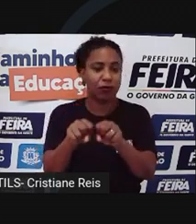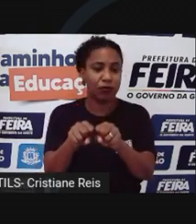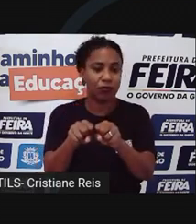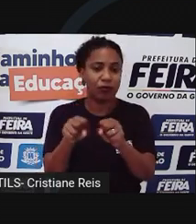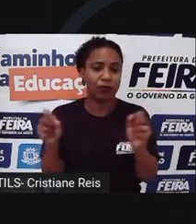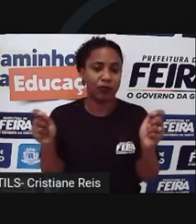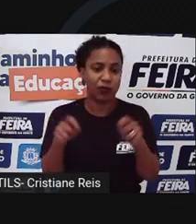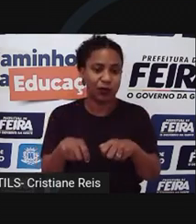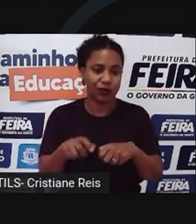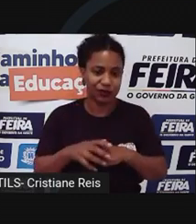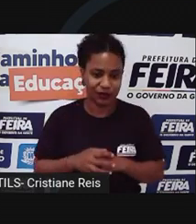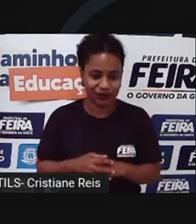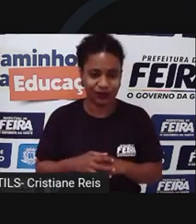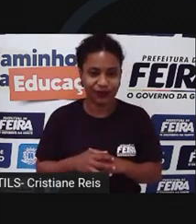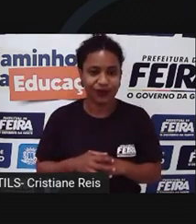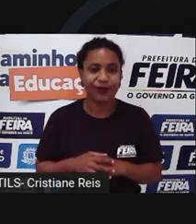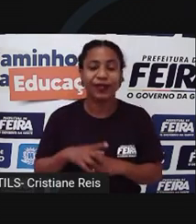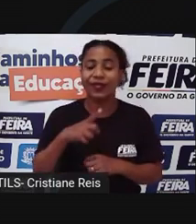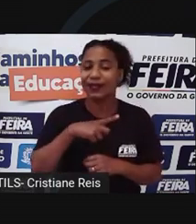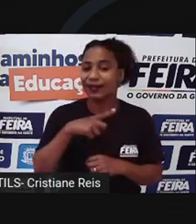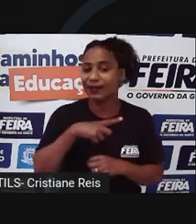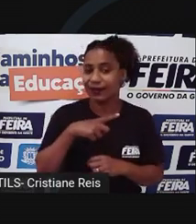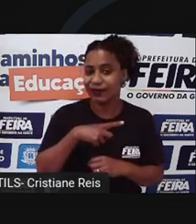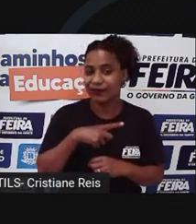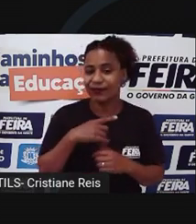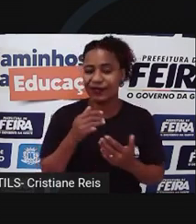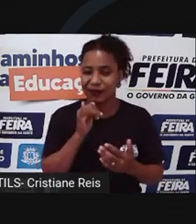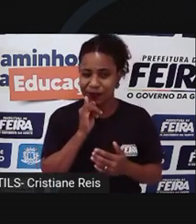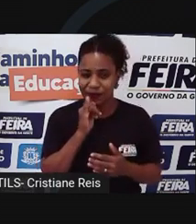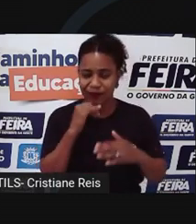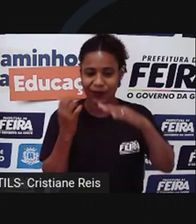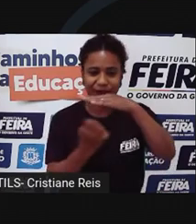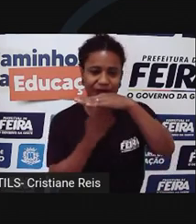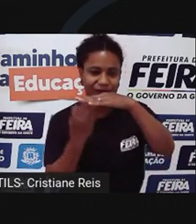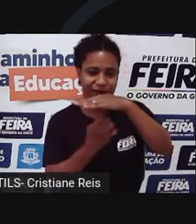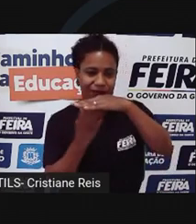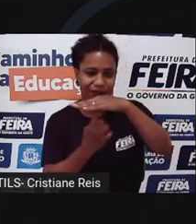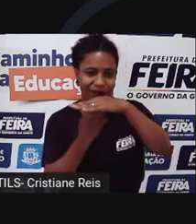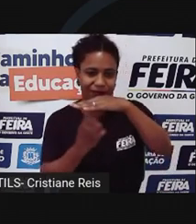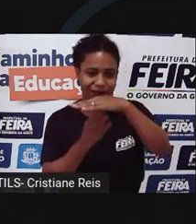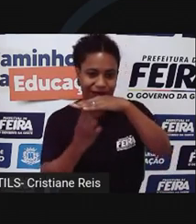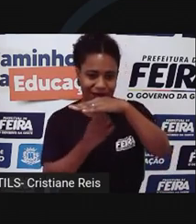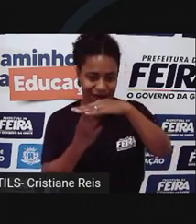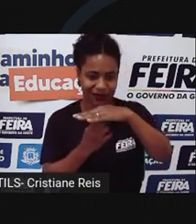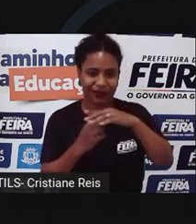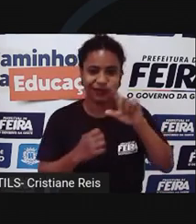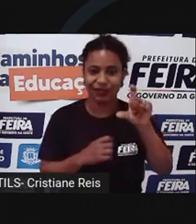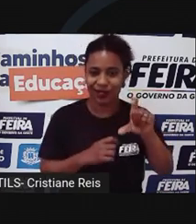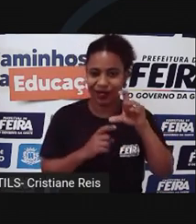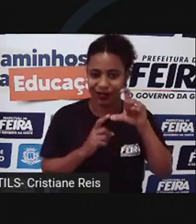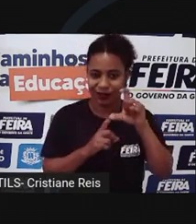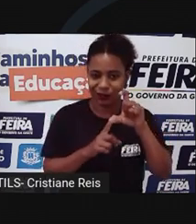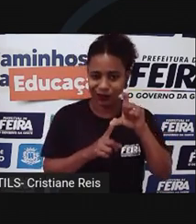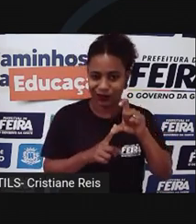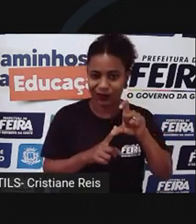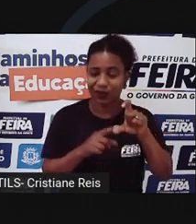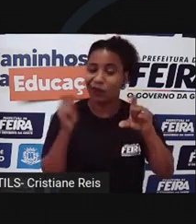O agente ativo invade o sistema de uma empresa de cartões, capturando o número de cartões para,